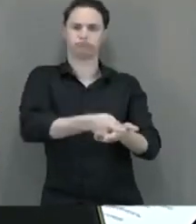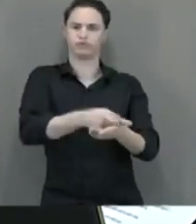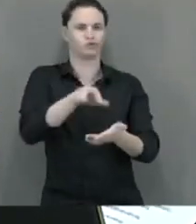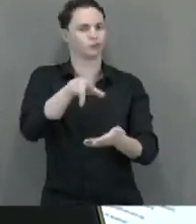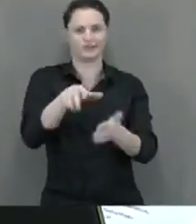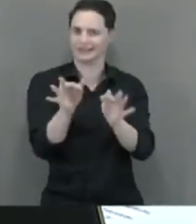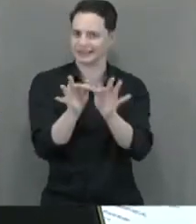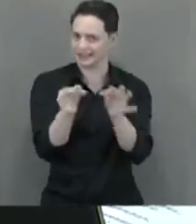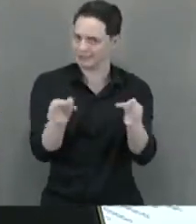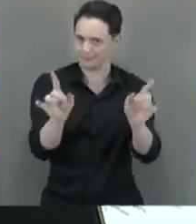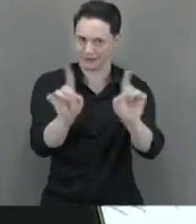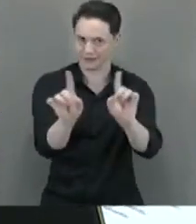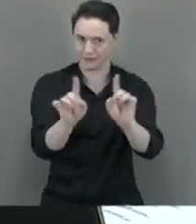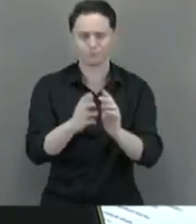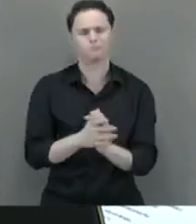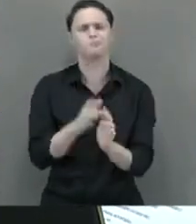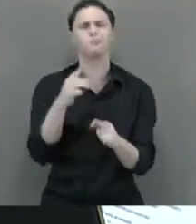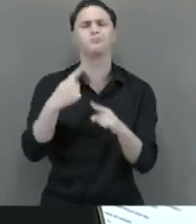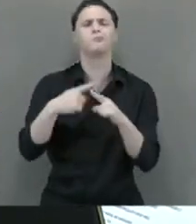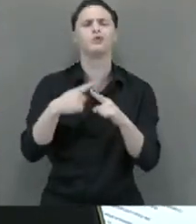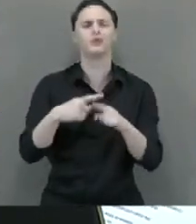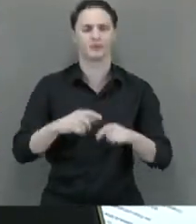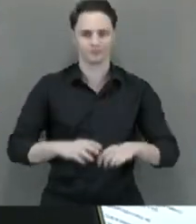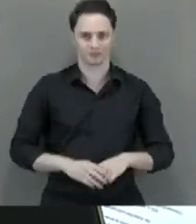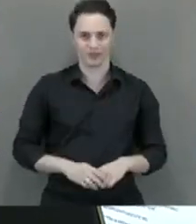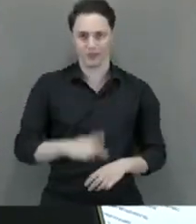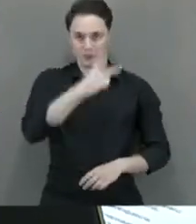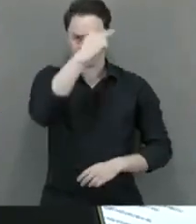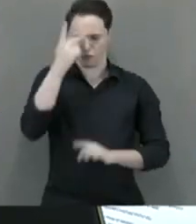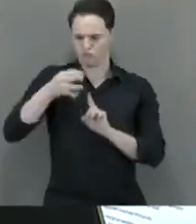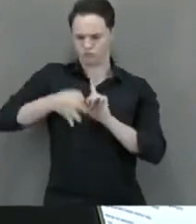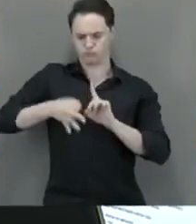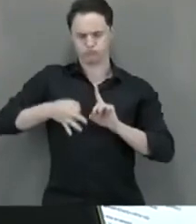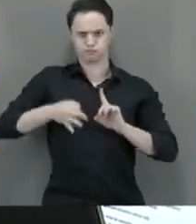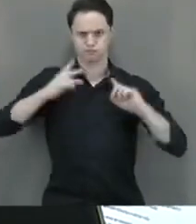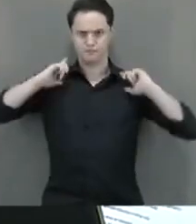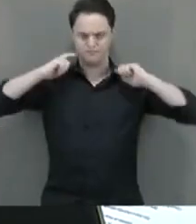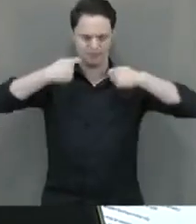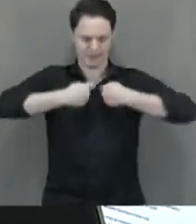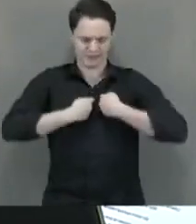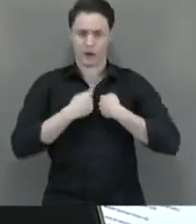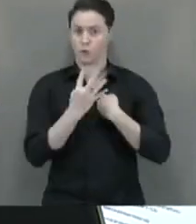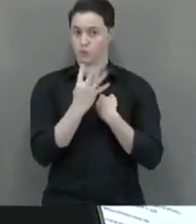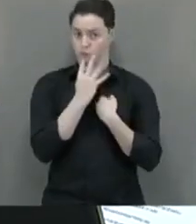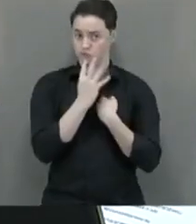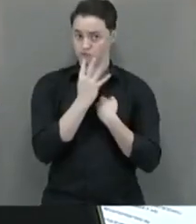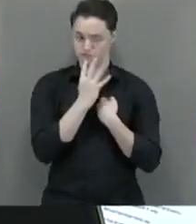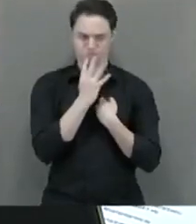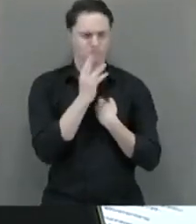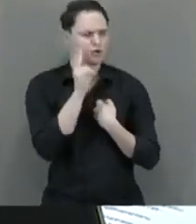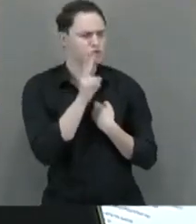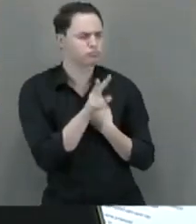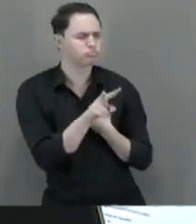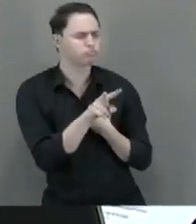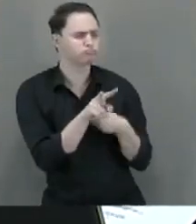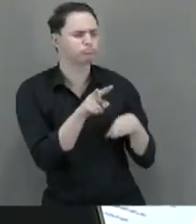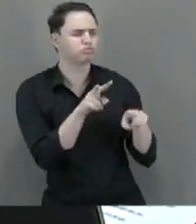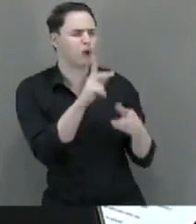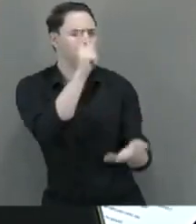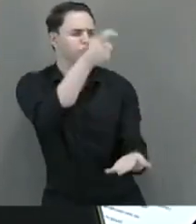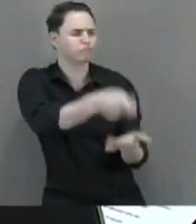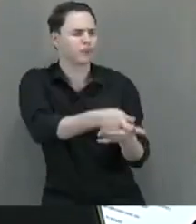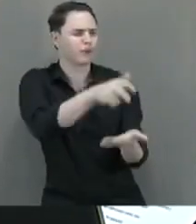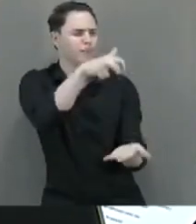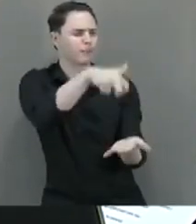simples assim. Isso porque o magistrado que atua na fase de conhecimento, após proferir sentença